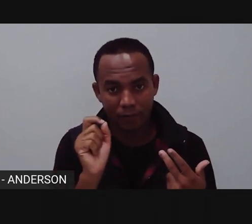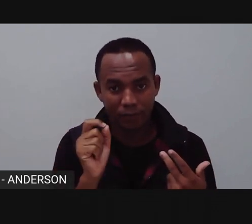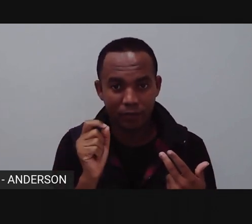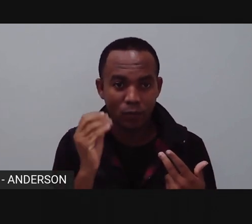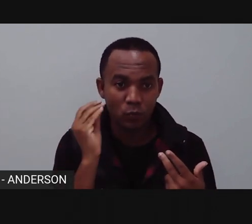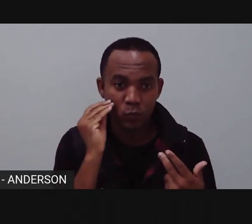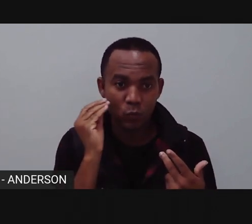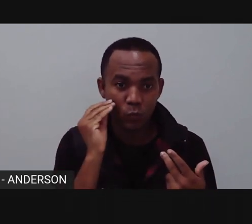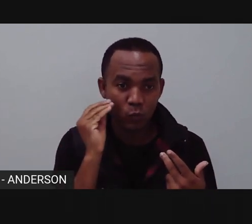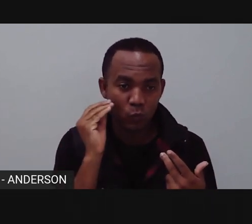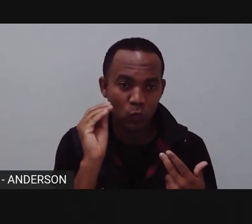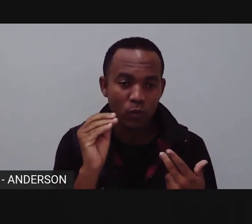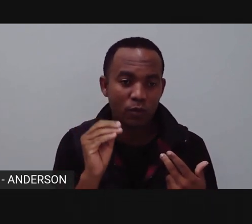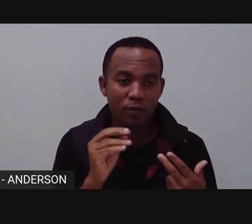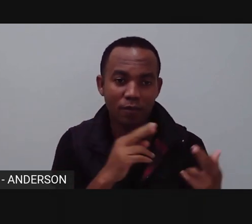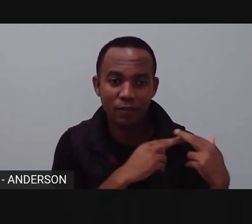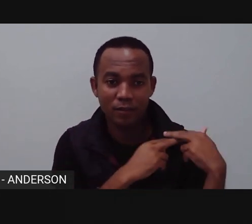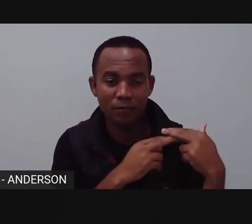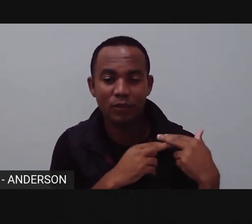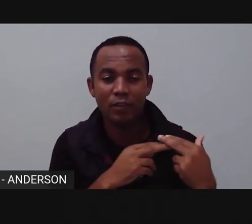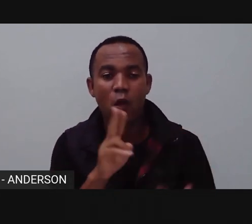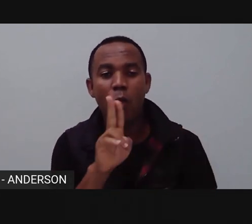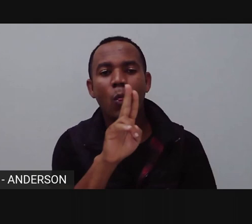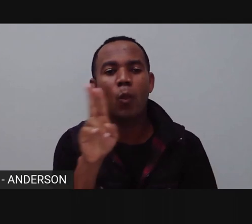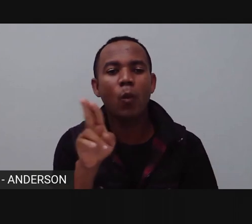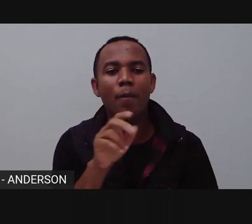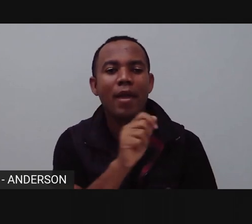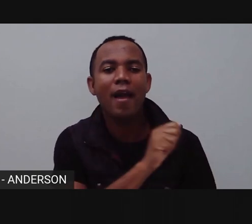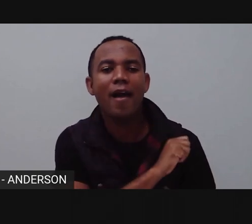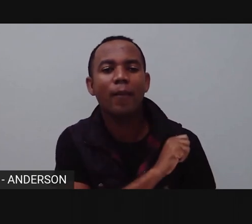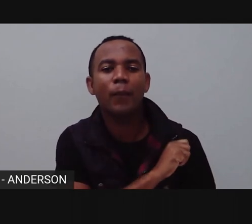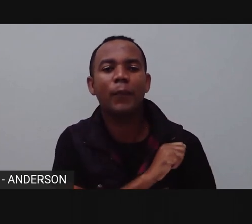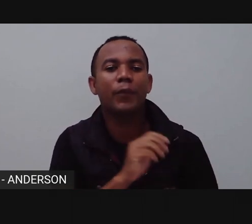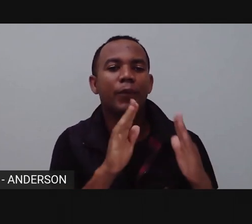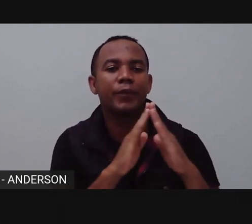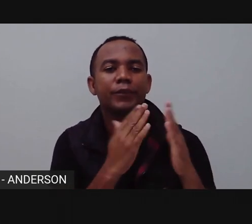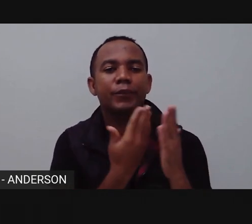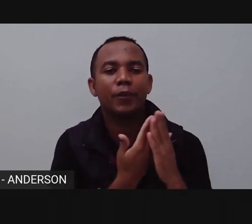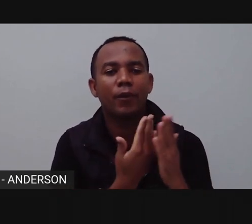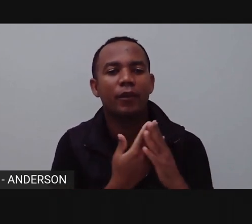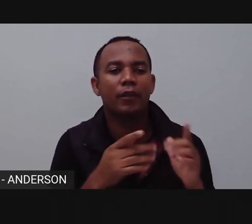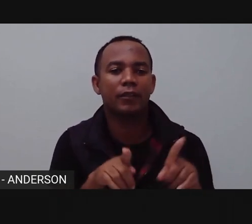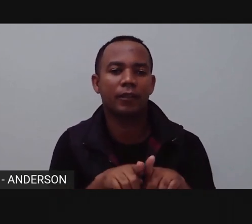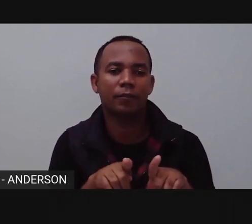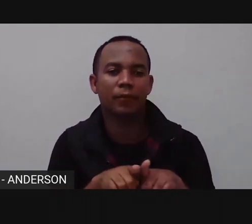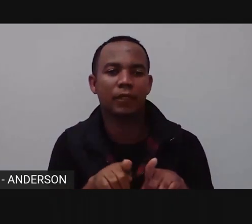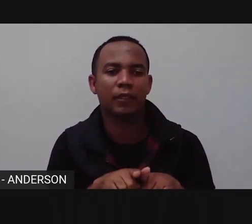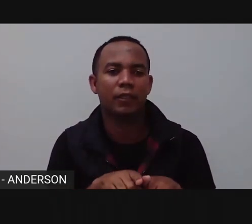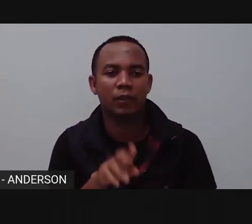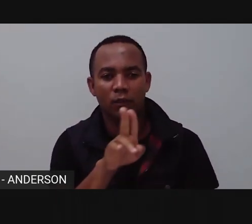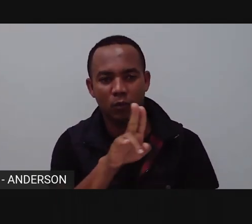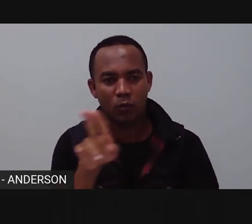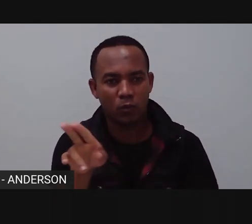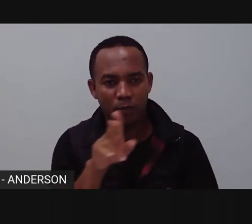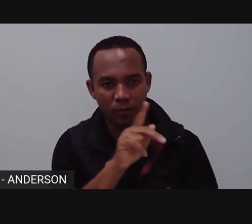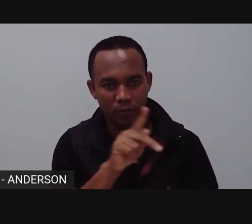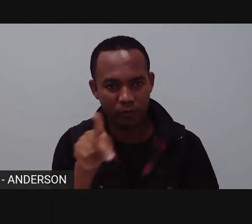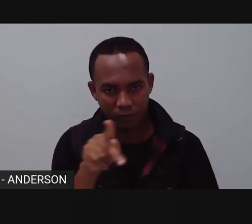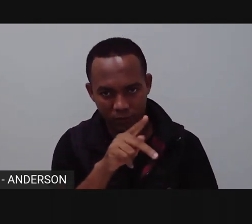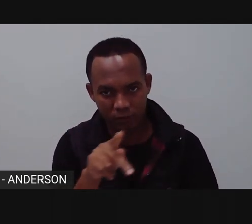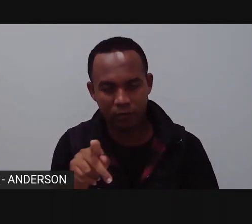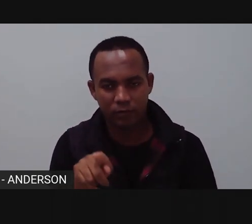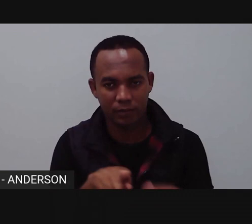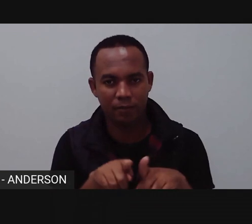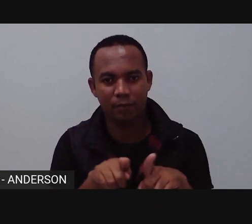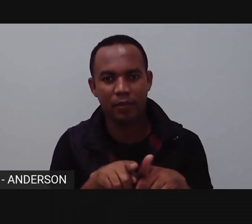beijo aí para os responsáveis de vocês, e botem também a escola, e se possível, o nome do professor de vocês, tá? A gente vai